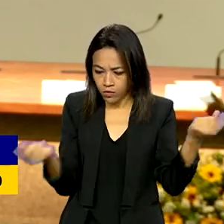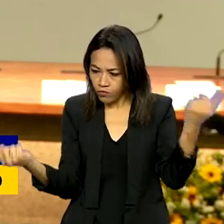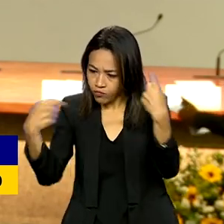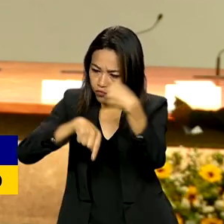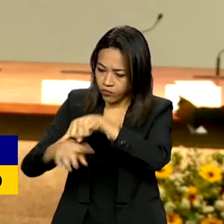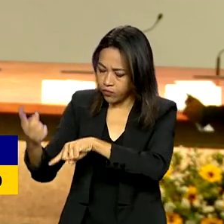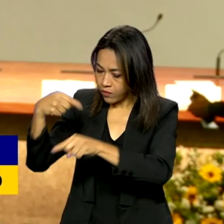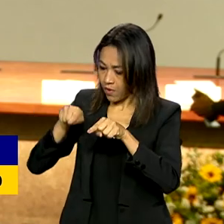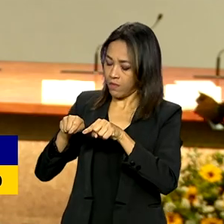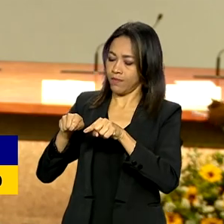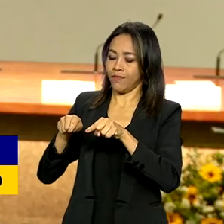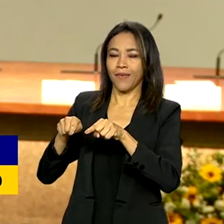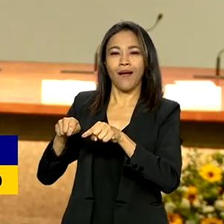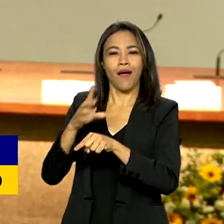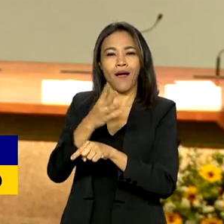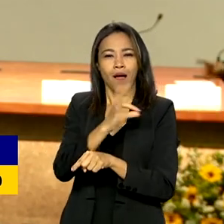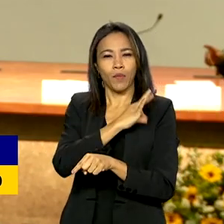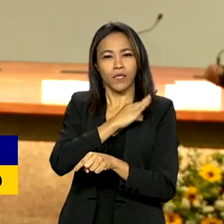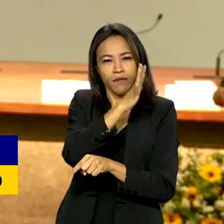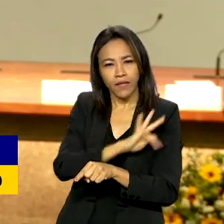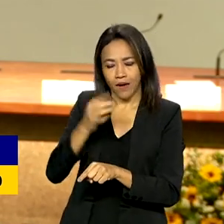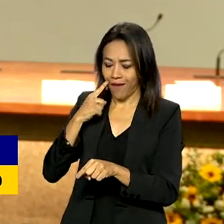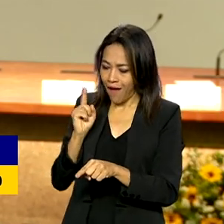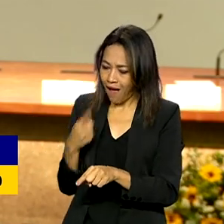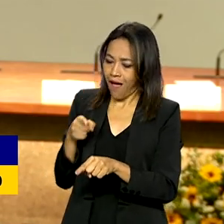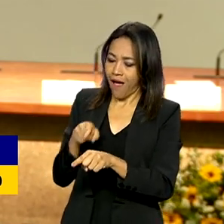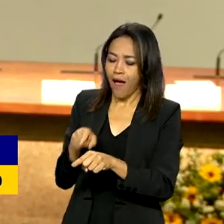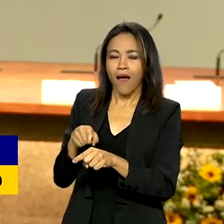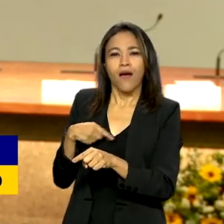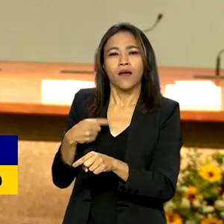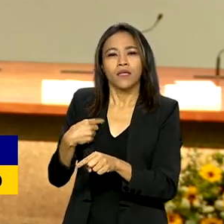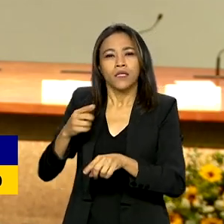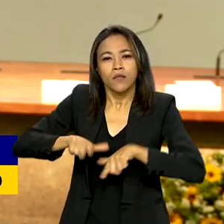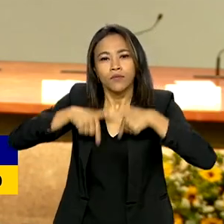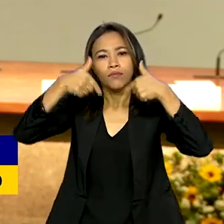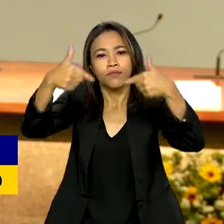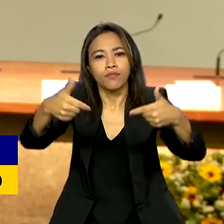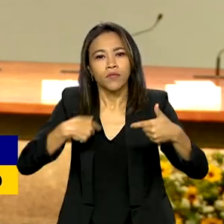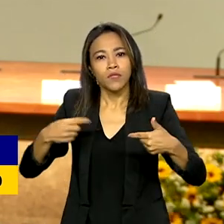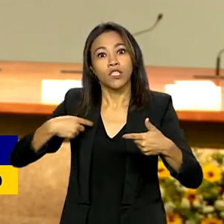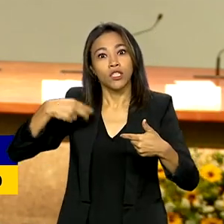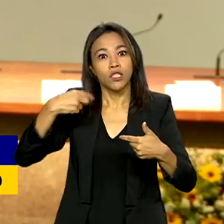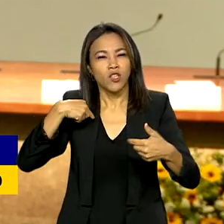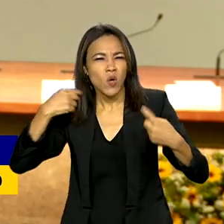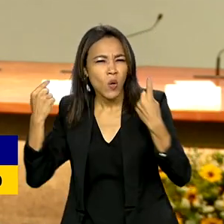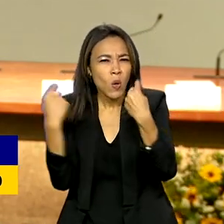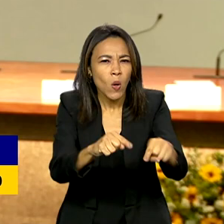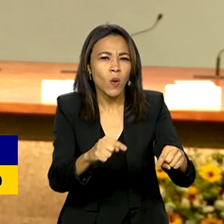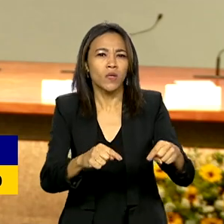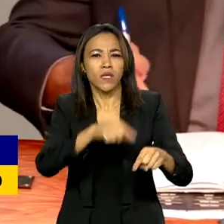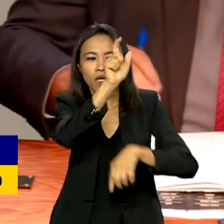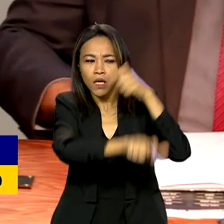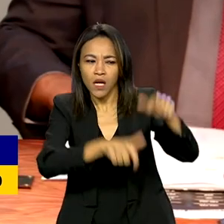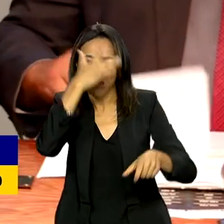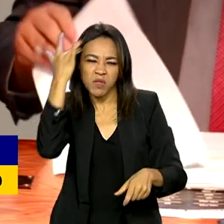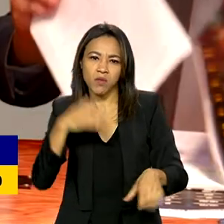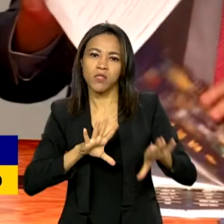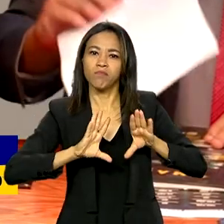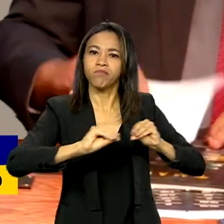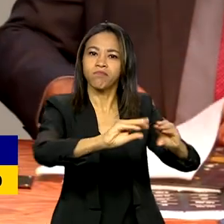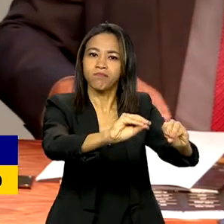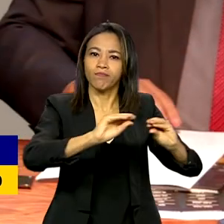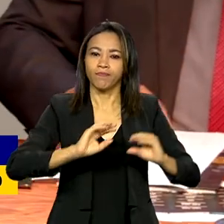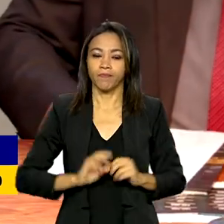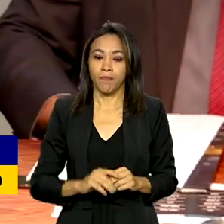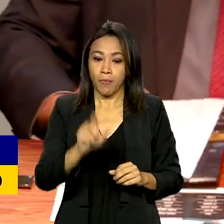PRF desenvolve ações educativas, preventivas, de inteligência e de repressão no combate aos exploradores. Políticas